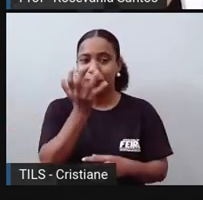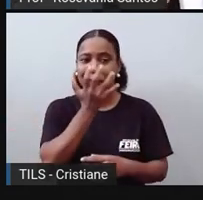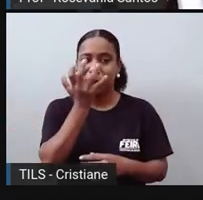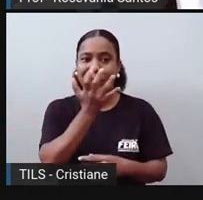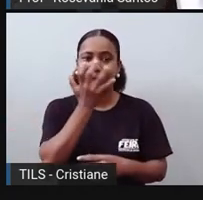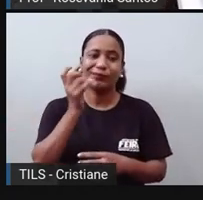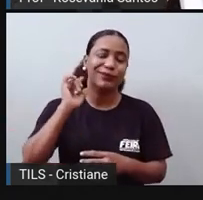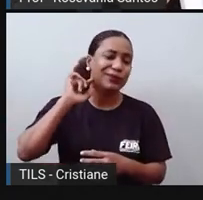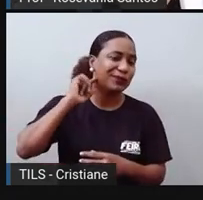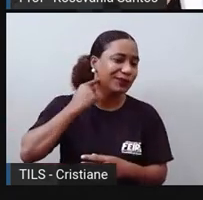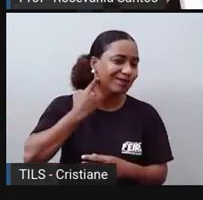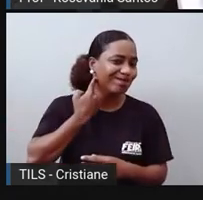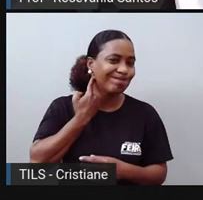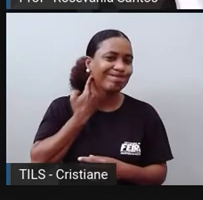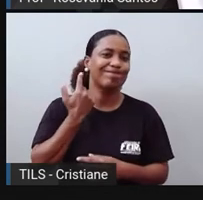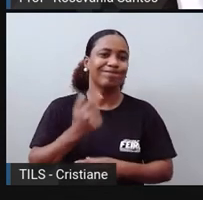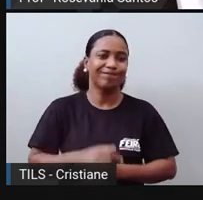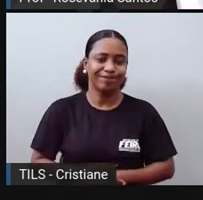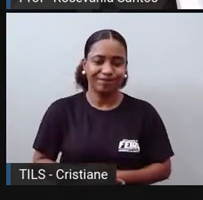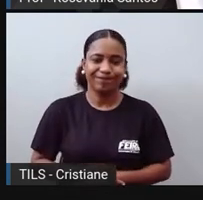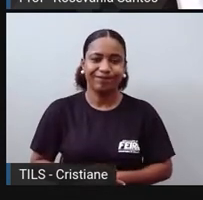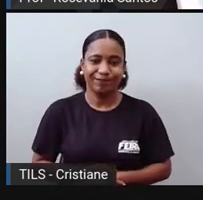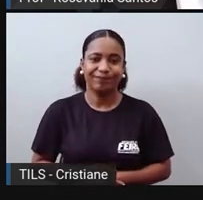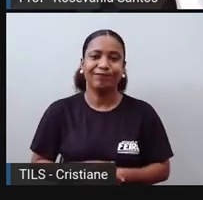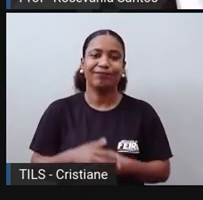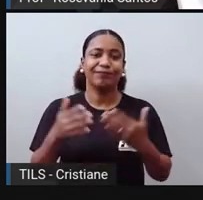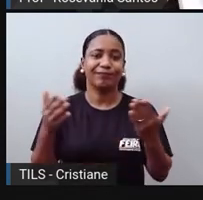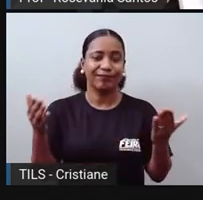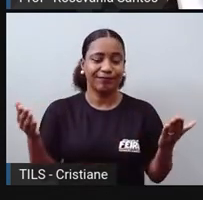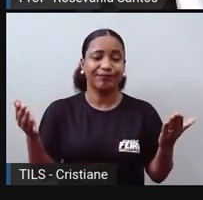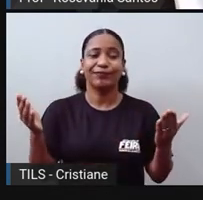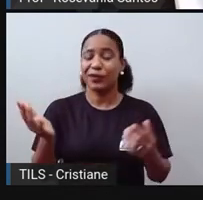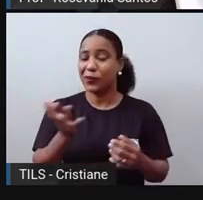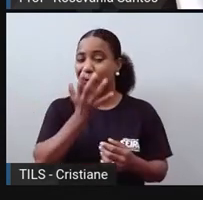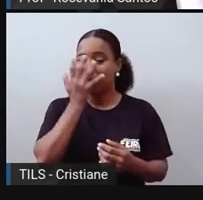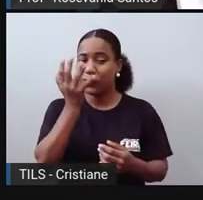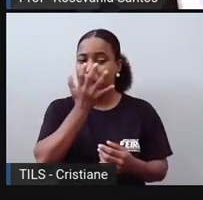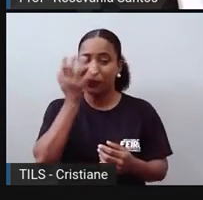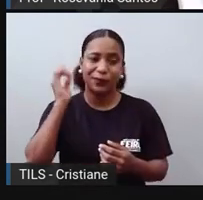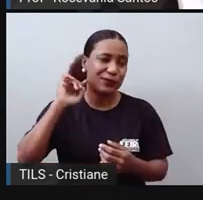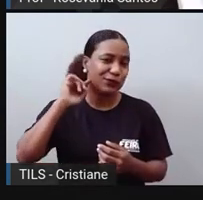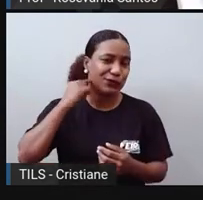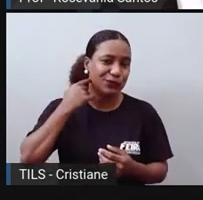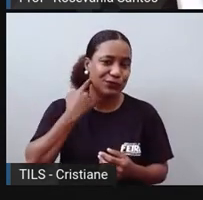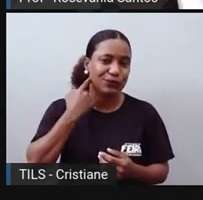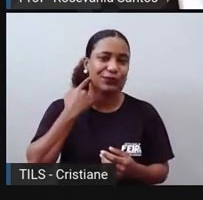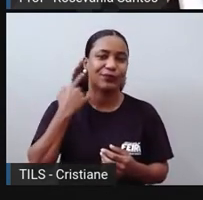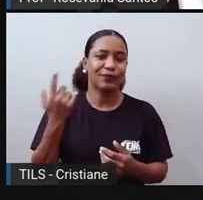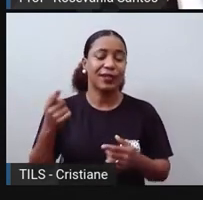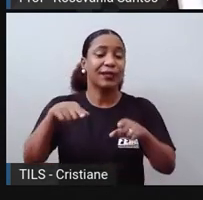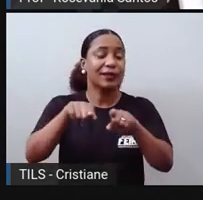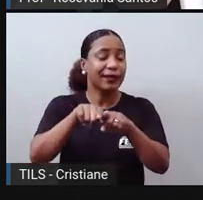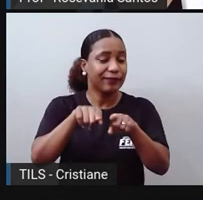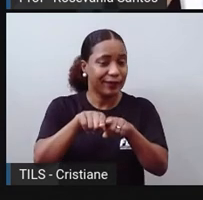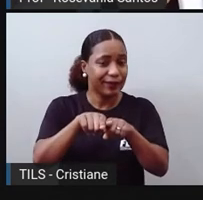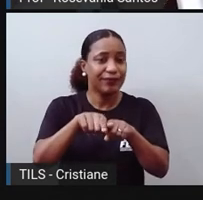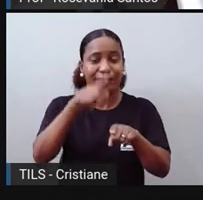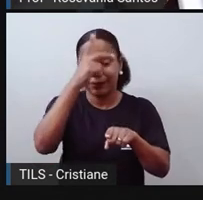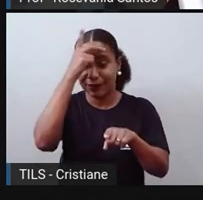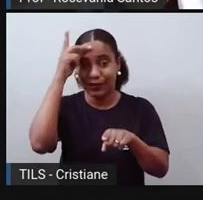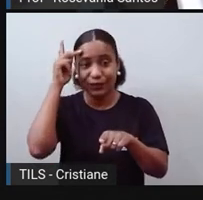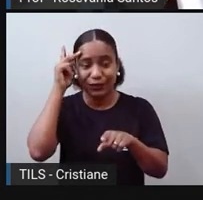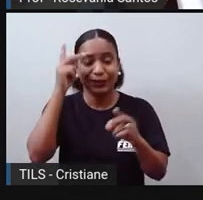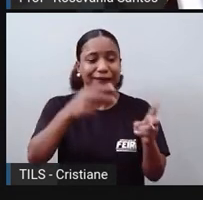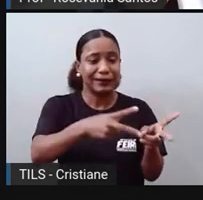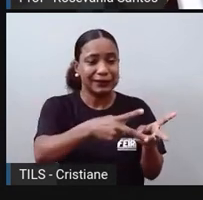exageradamente, eu, infelizmente, também vou aumentar a poluição em escala global. A maior exploração, isso acontece